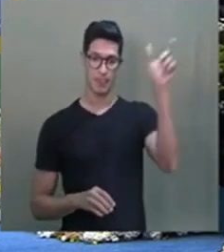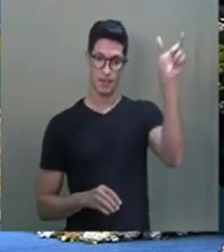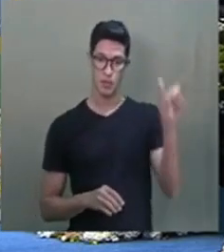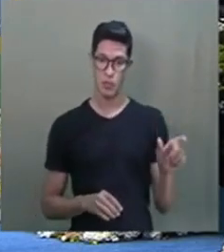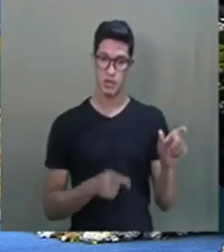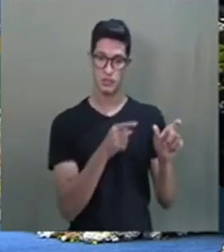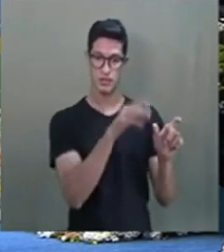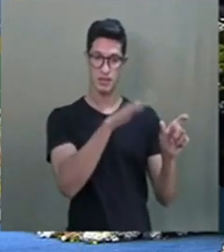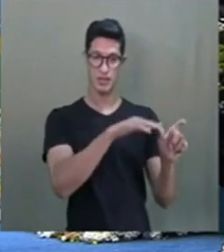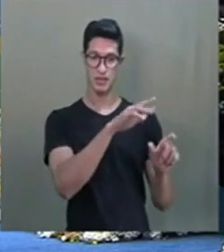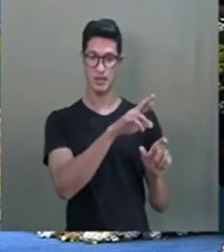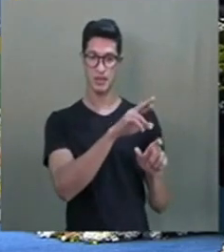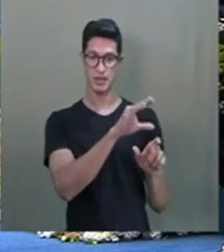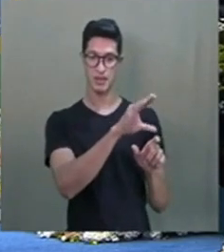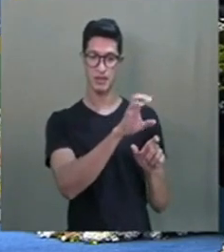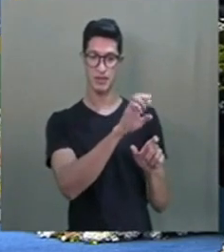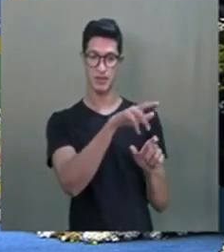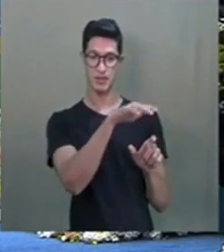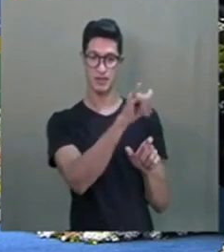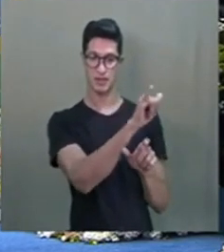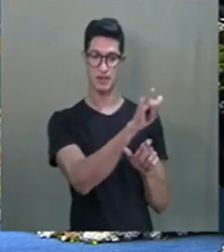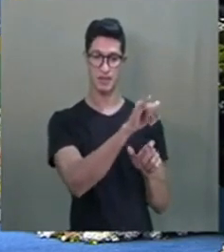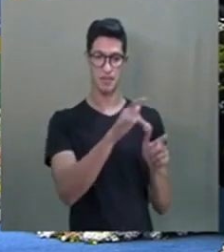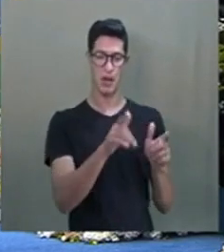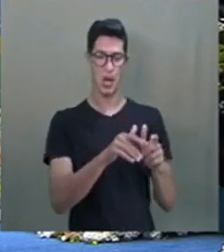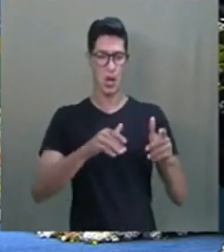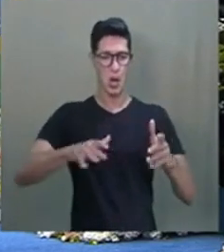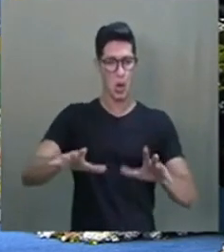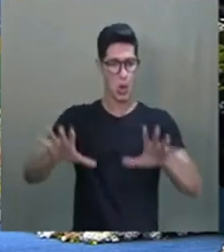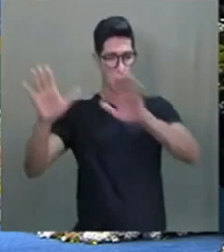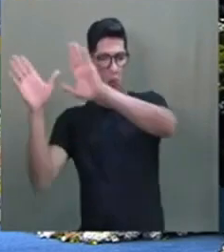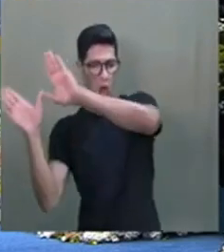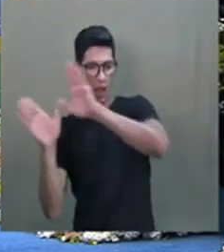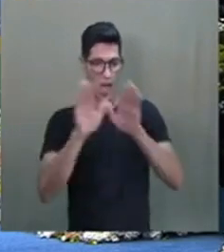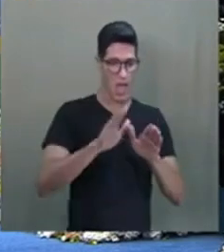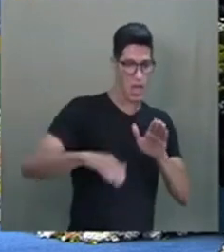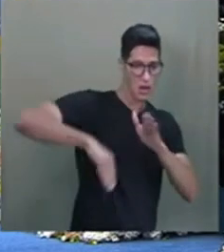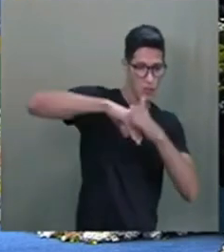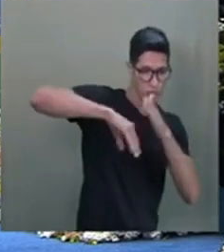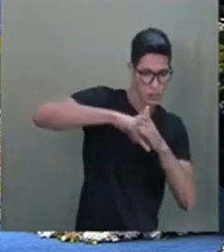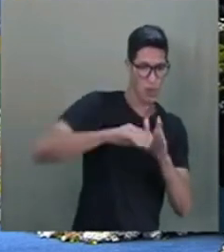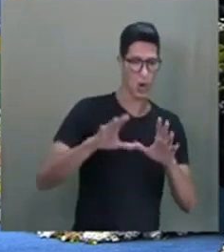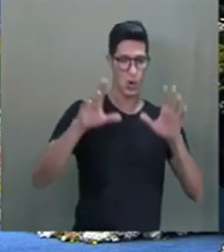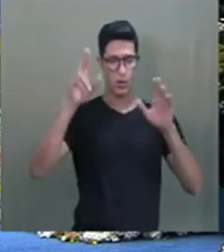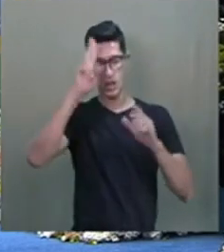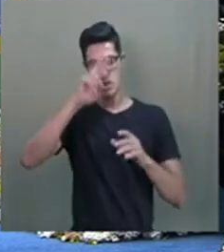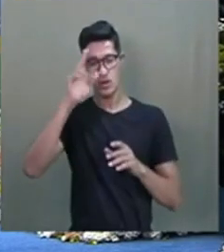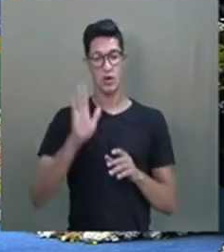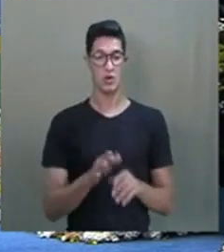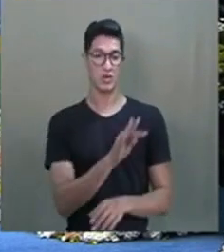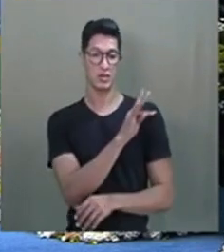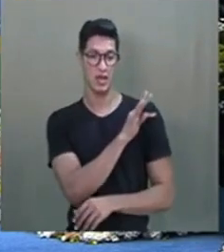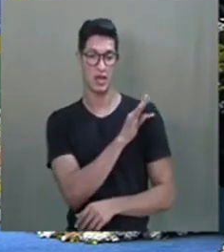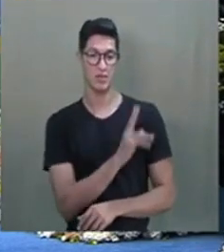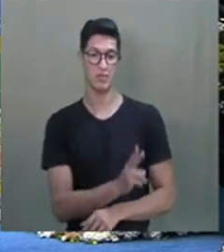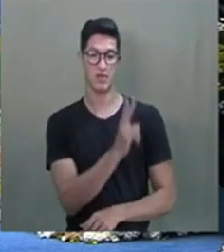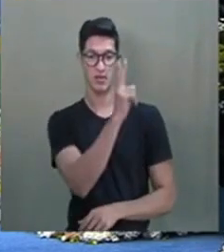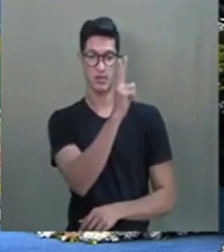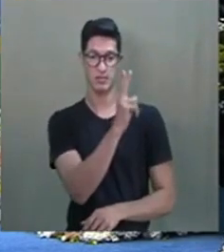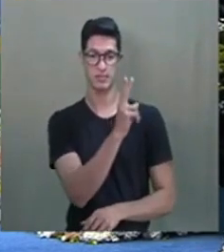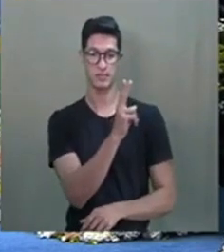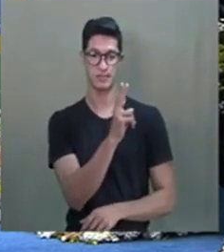vocês lá, o Rogério Sene, foi o maior goleiro da história, e artilheiro e tudo, hoje é o técnico, vitorioso,